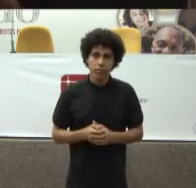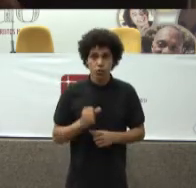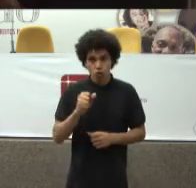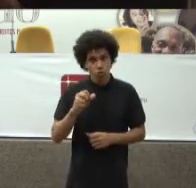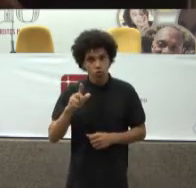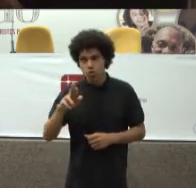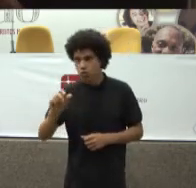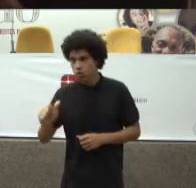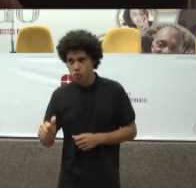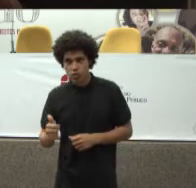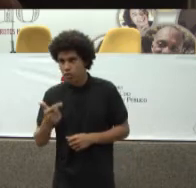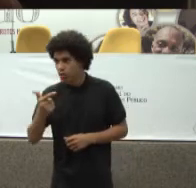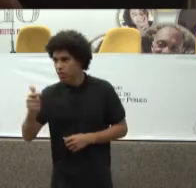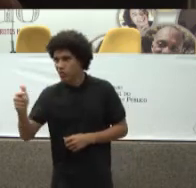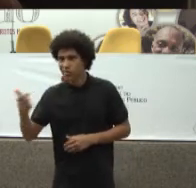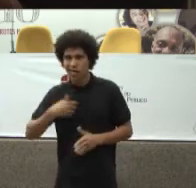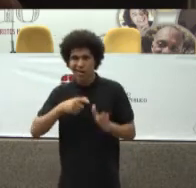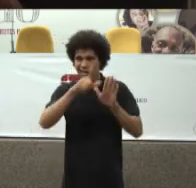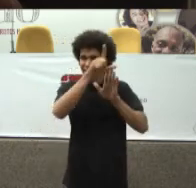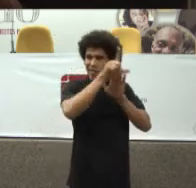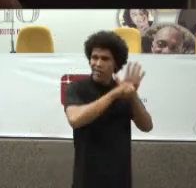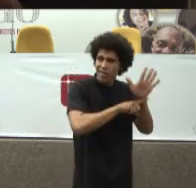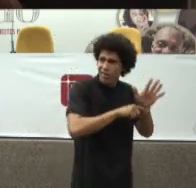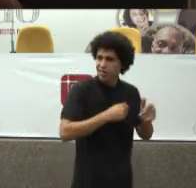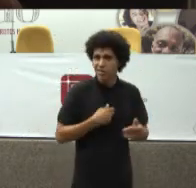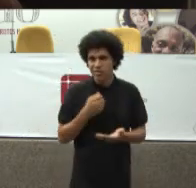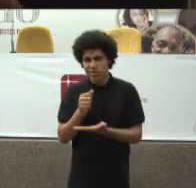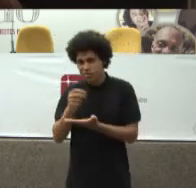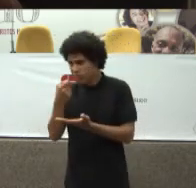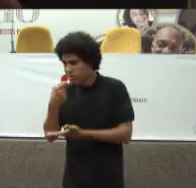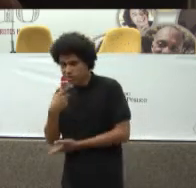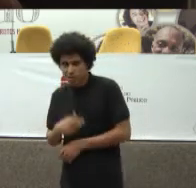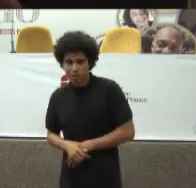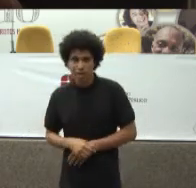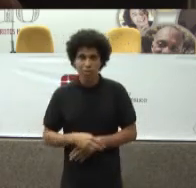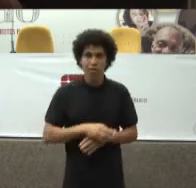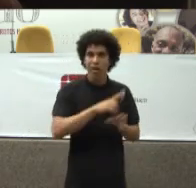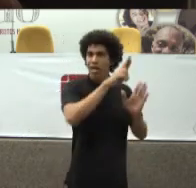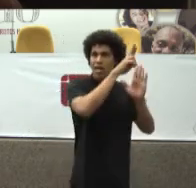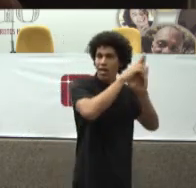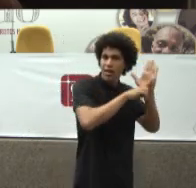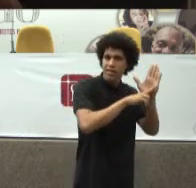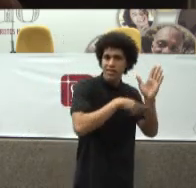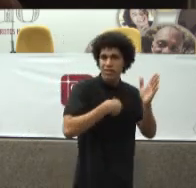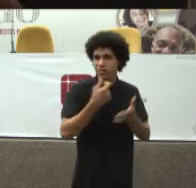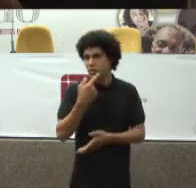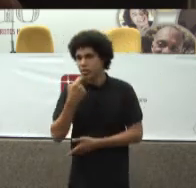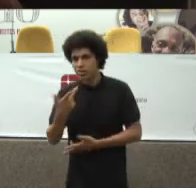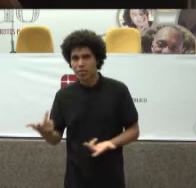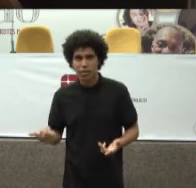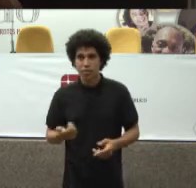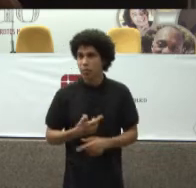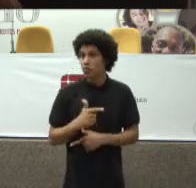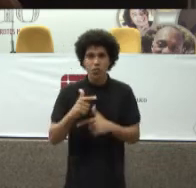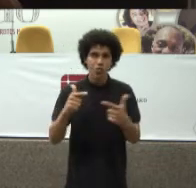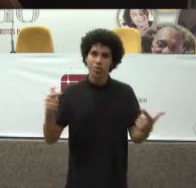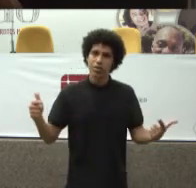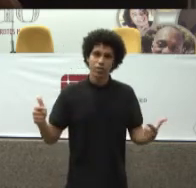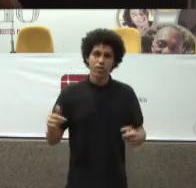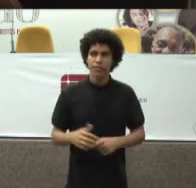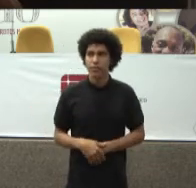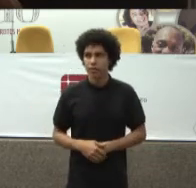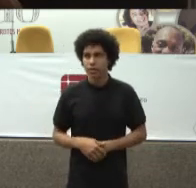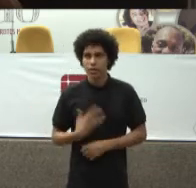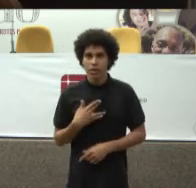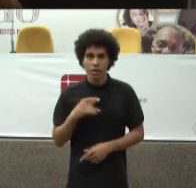medicamento Relação de medicamentos Não existe isso Não é E a Justificativa